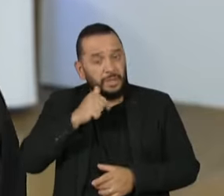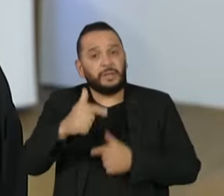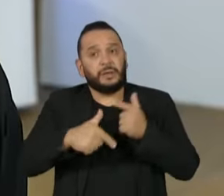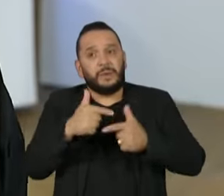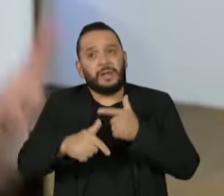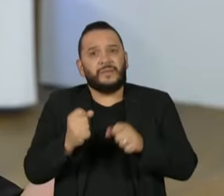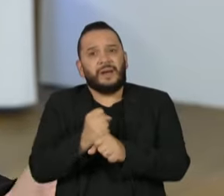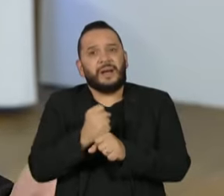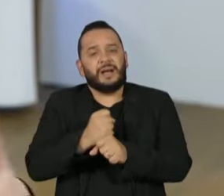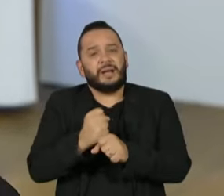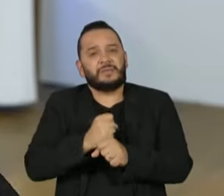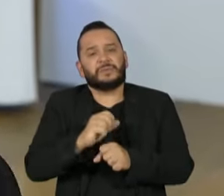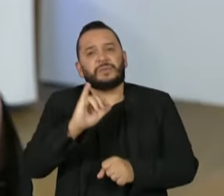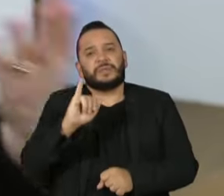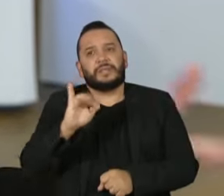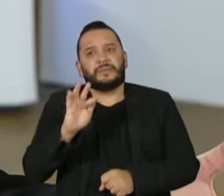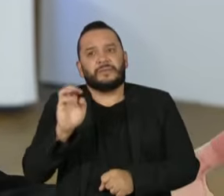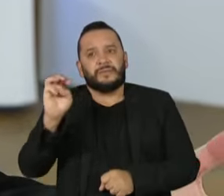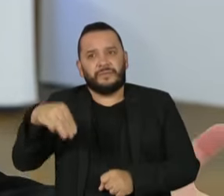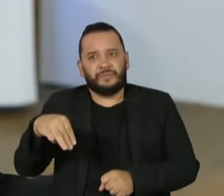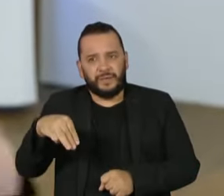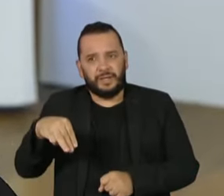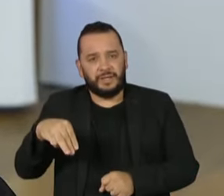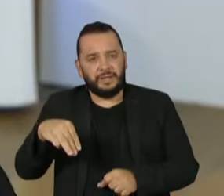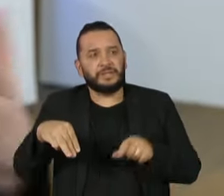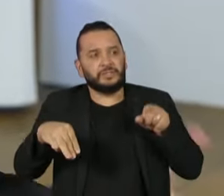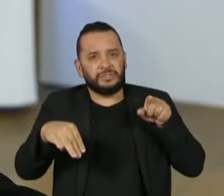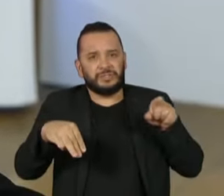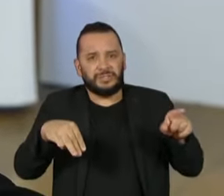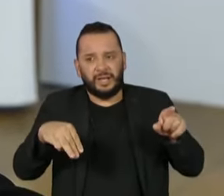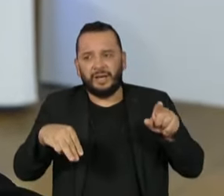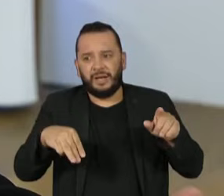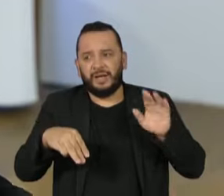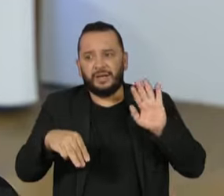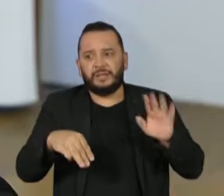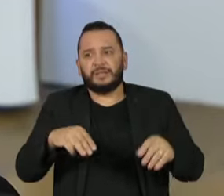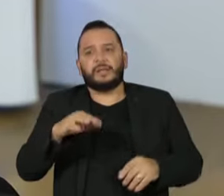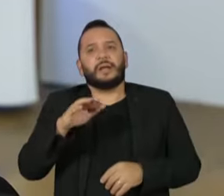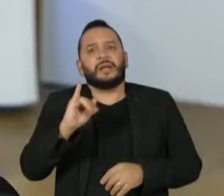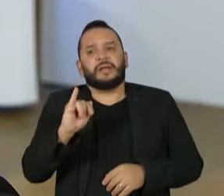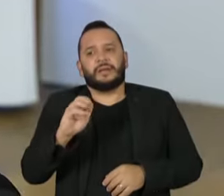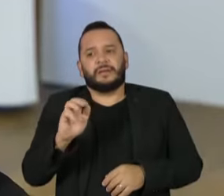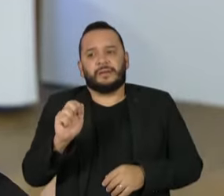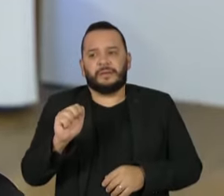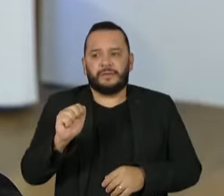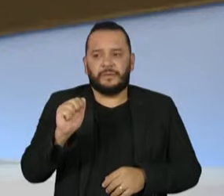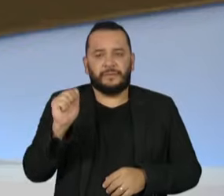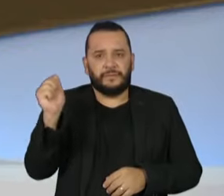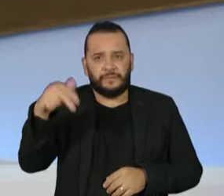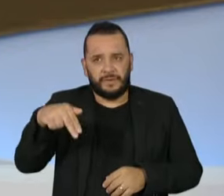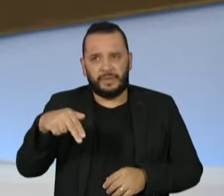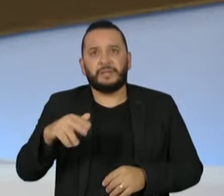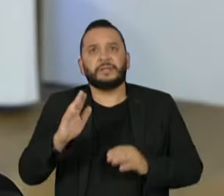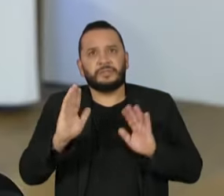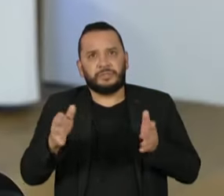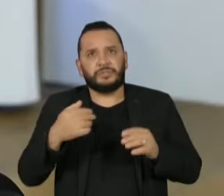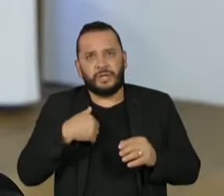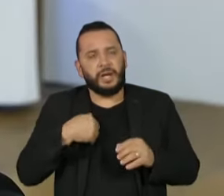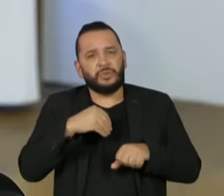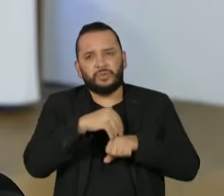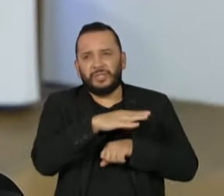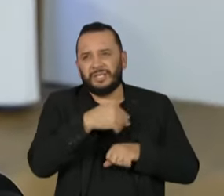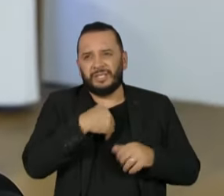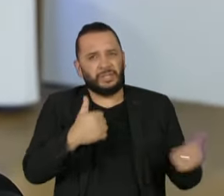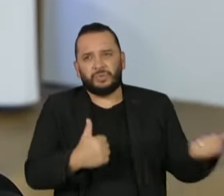ela ia ser trocada pelo Centrão, eu apenas sugeri. Olha, eu acho que está sendo injusto essa troca. Sugeri ao Planalto. Sugeri ao